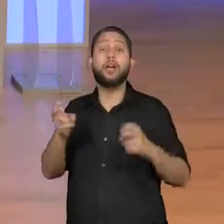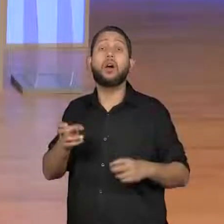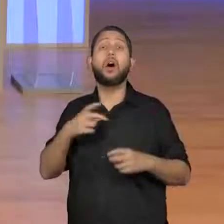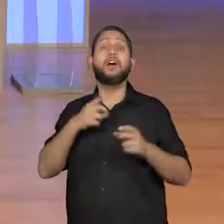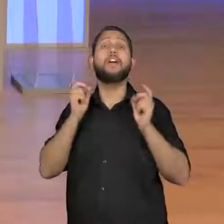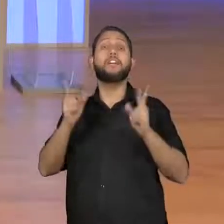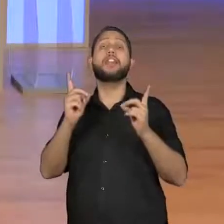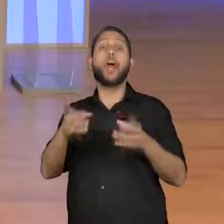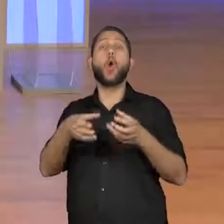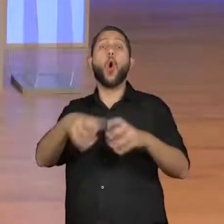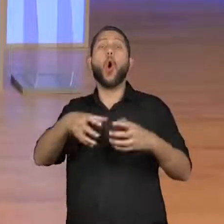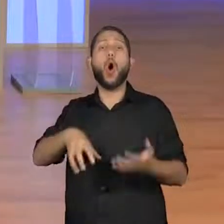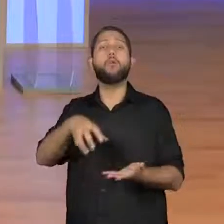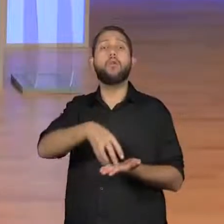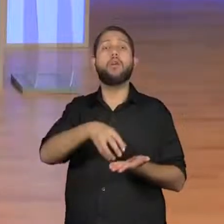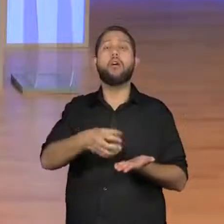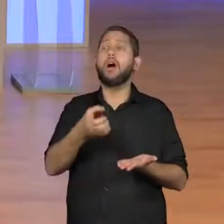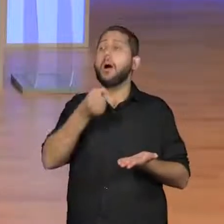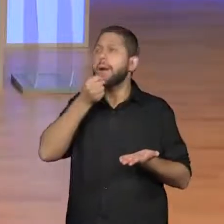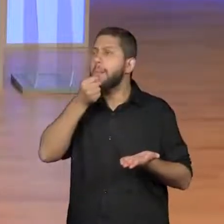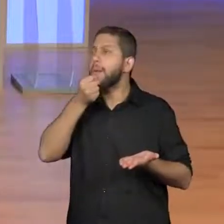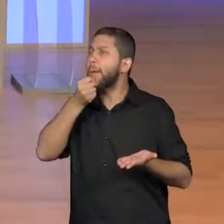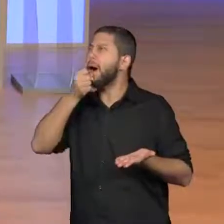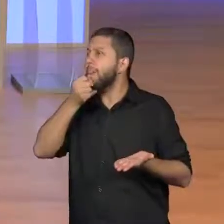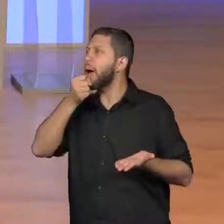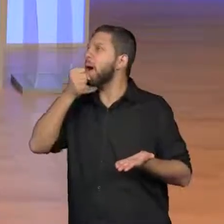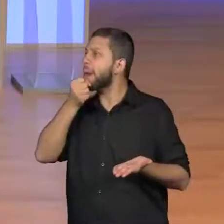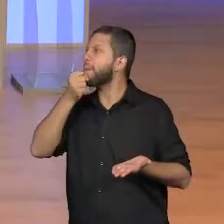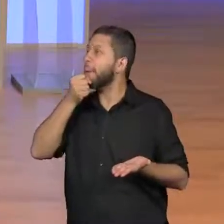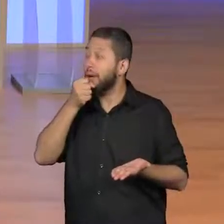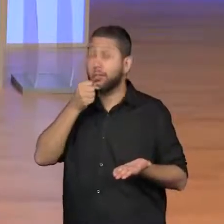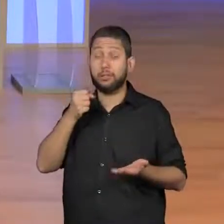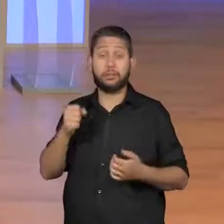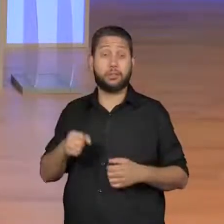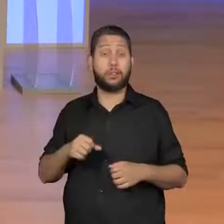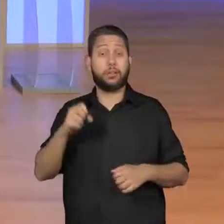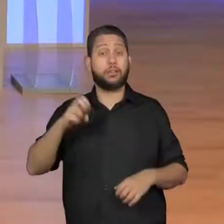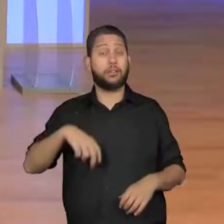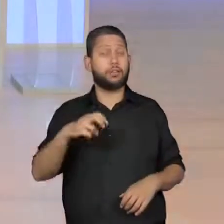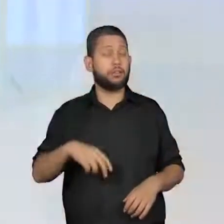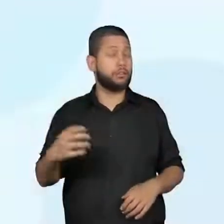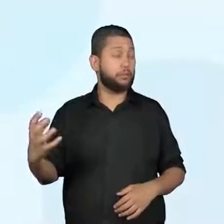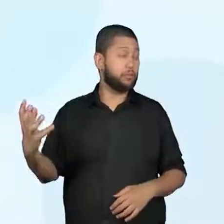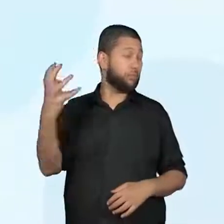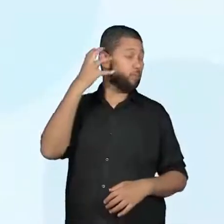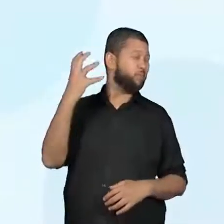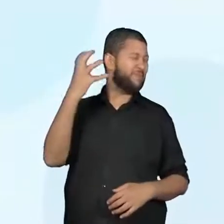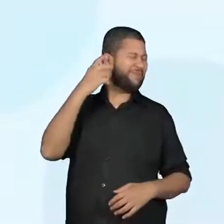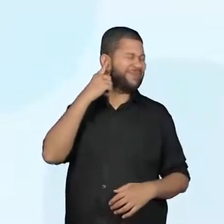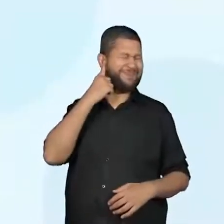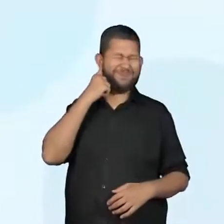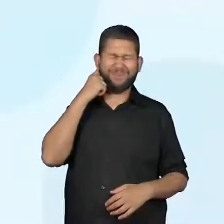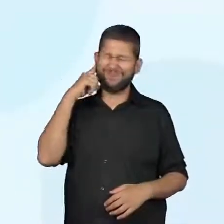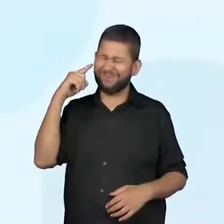na sua rua. Imagina esse barulho, você ser submetido a ouvi-lo todo o